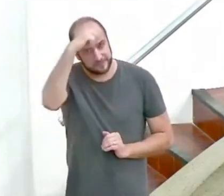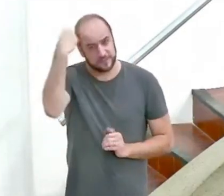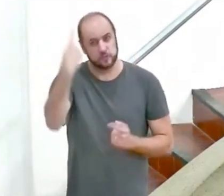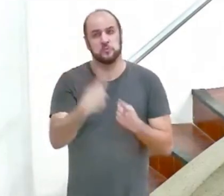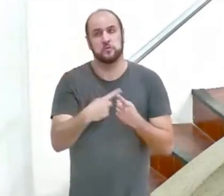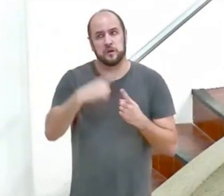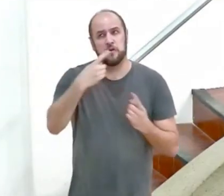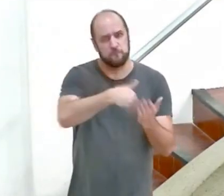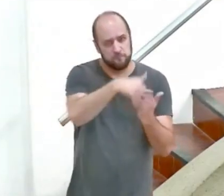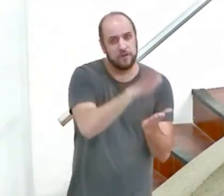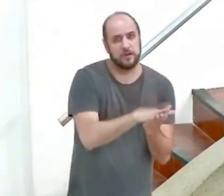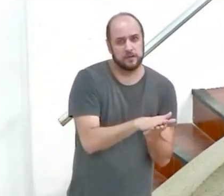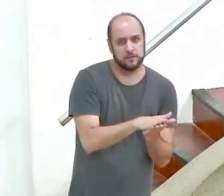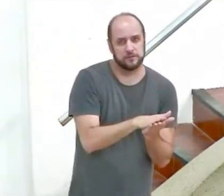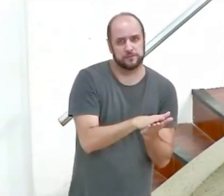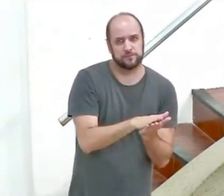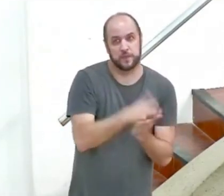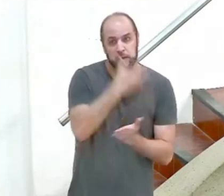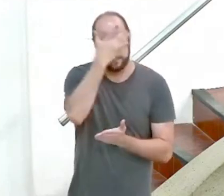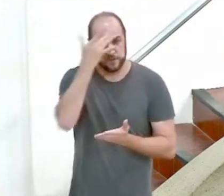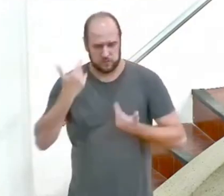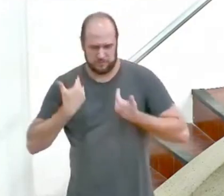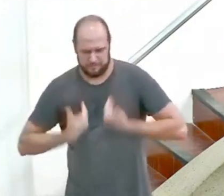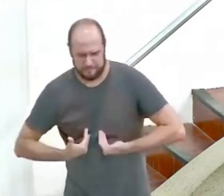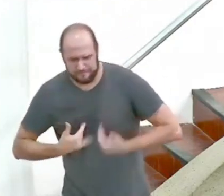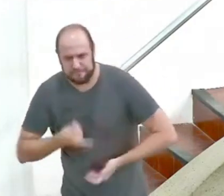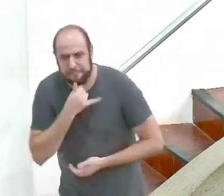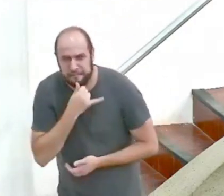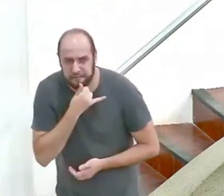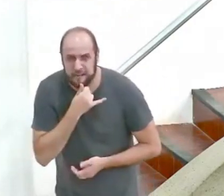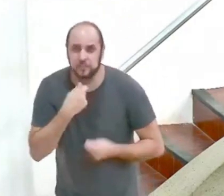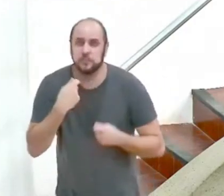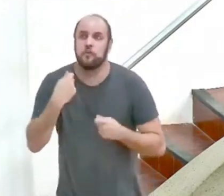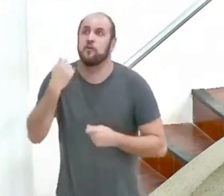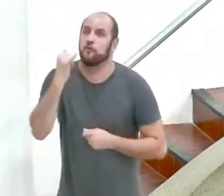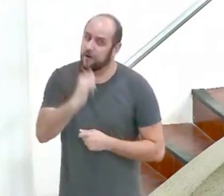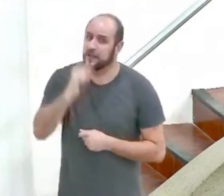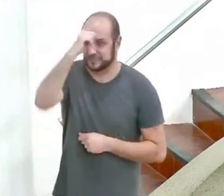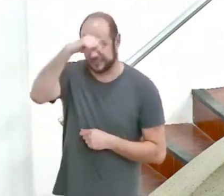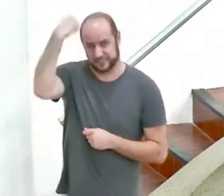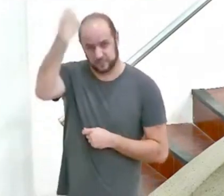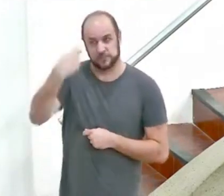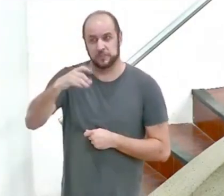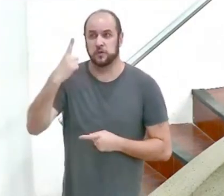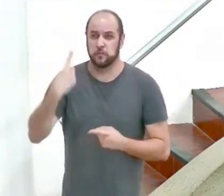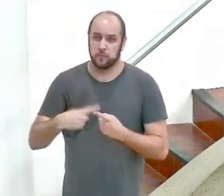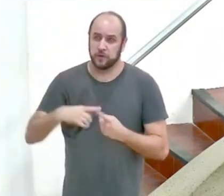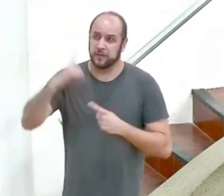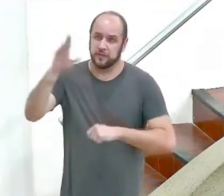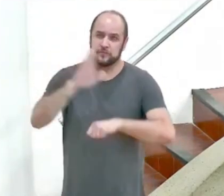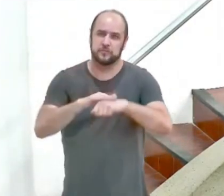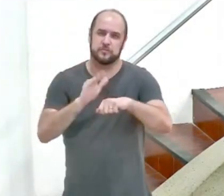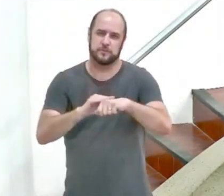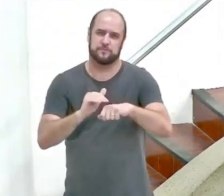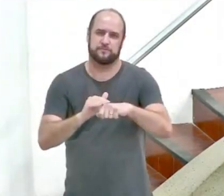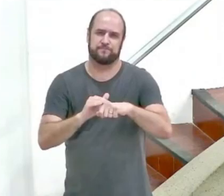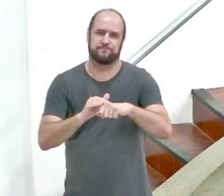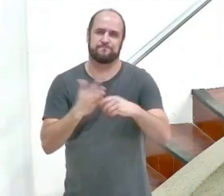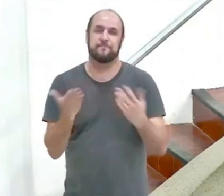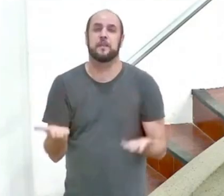vingança de Deus aos desanimados Paulo diz que eles devem ser santos por causa do chamado de Deus e aos fracos